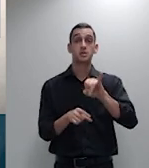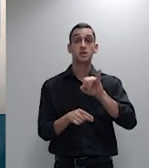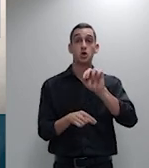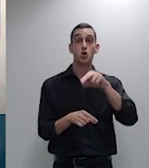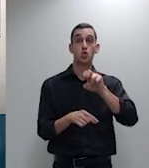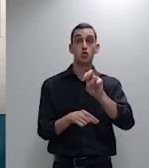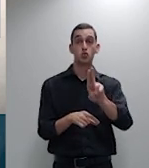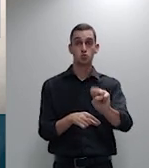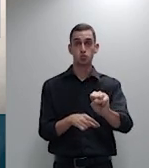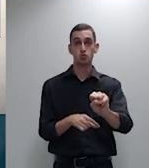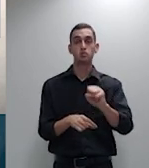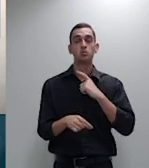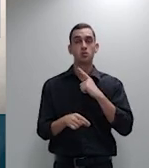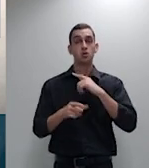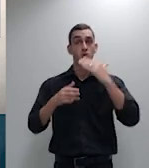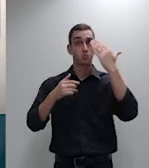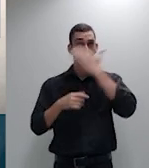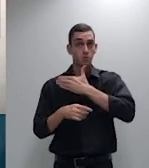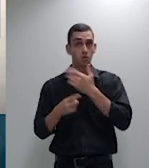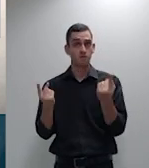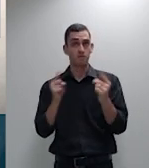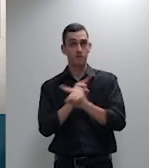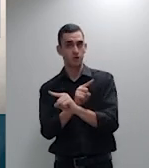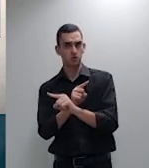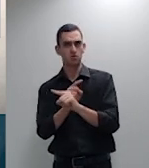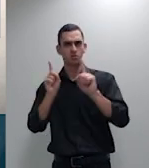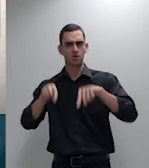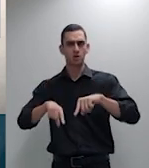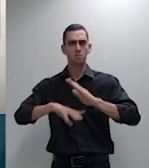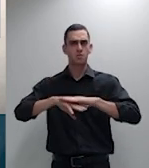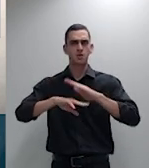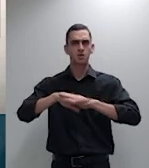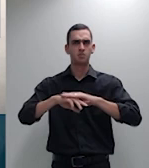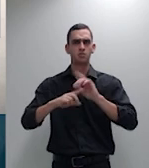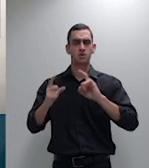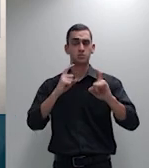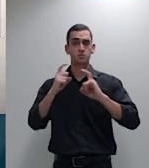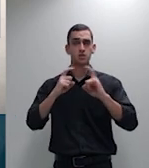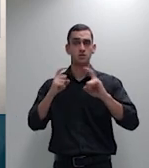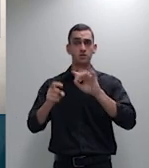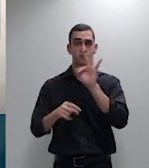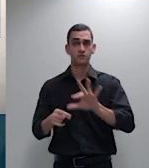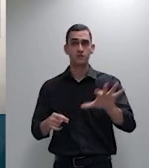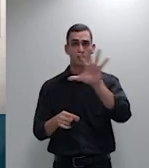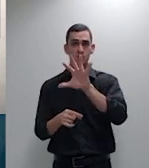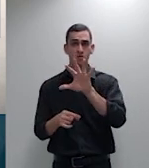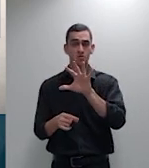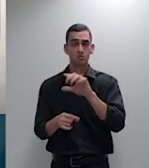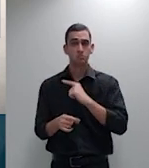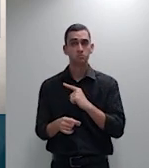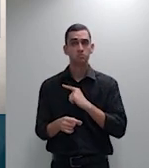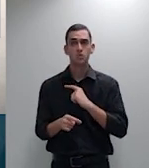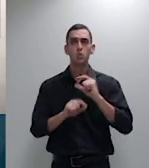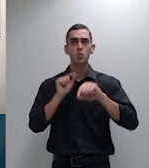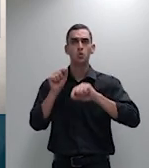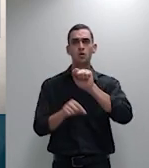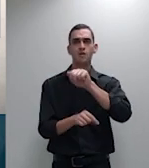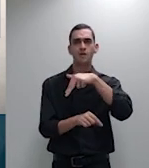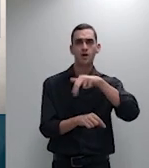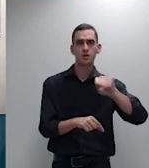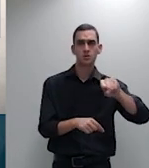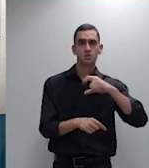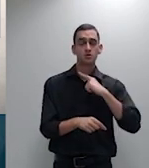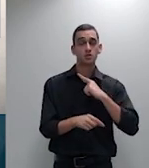um ato da administração federal através de uma agência reguladora em recurso